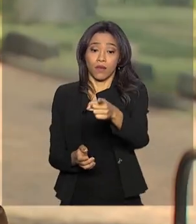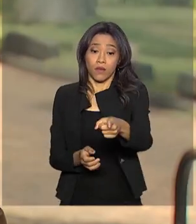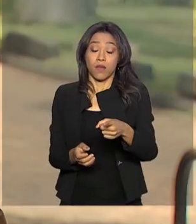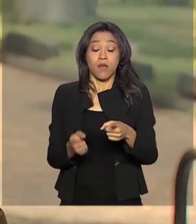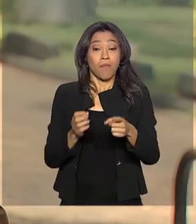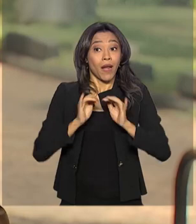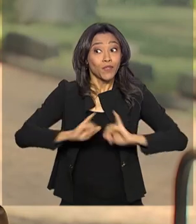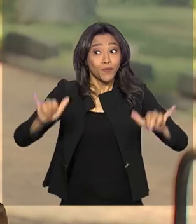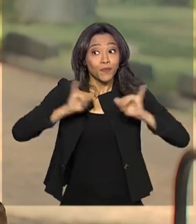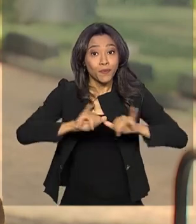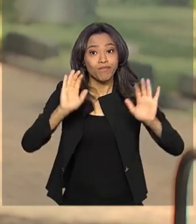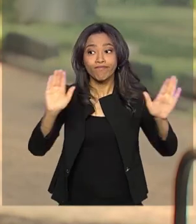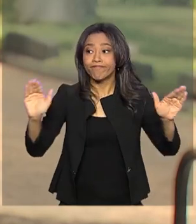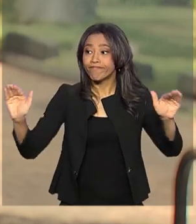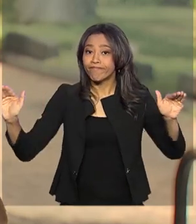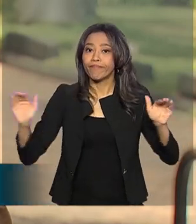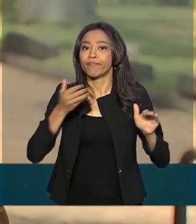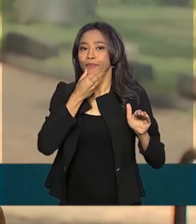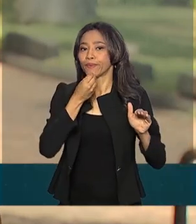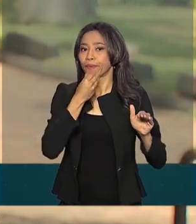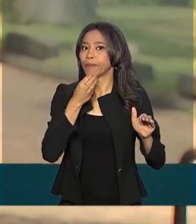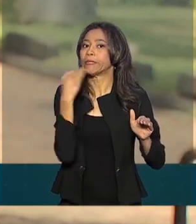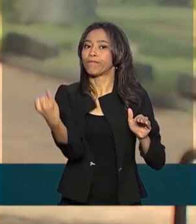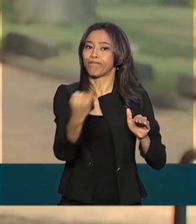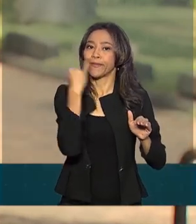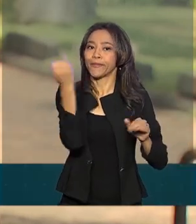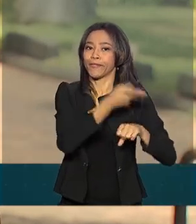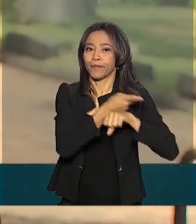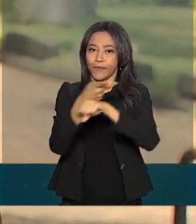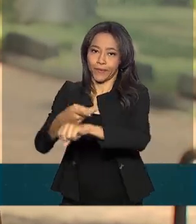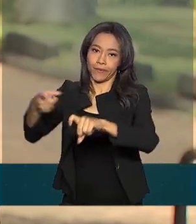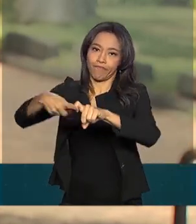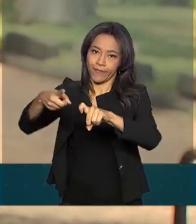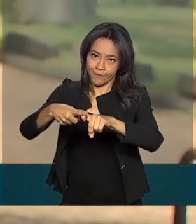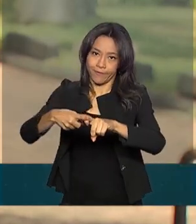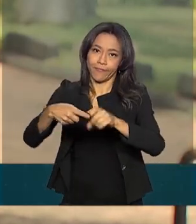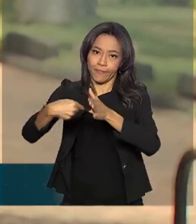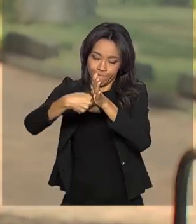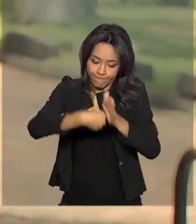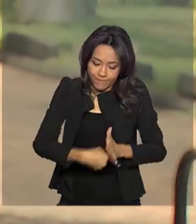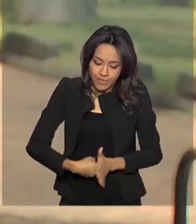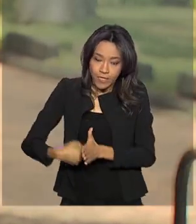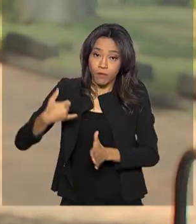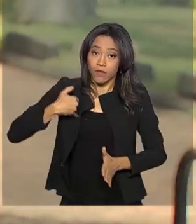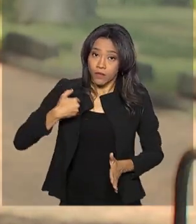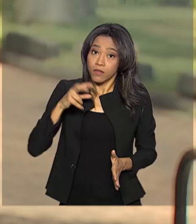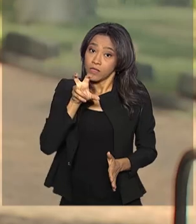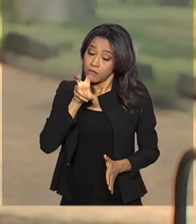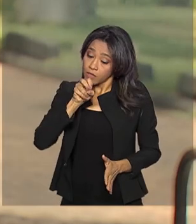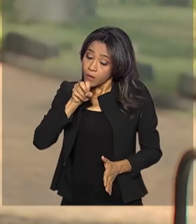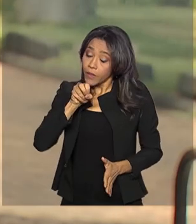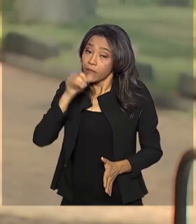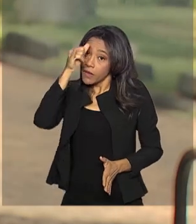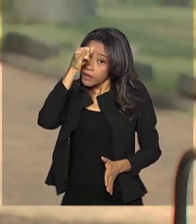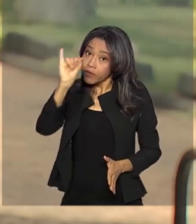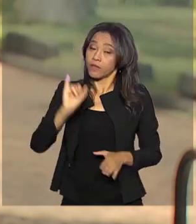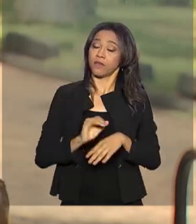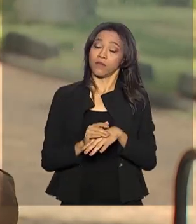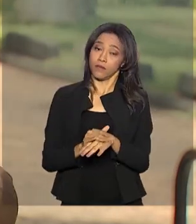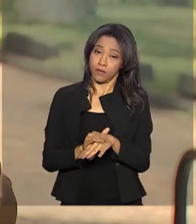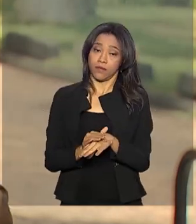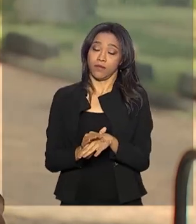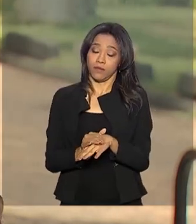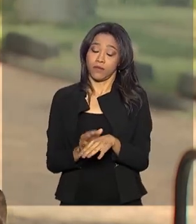sensibilizar os homens sobre a importância de fazer o exame da próstata após os 50 anos, para prevenir a doença